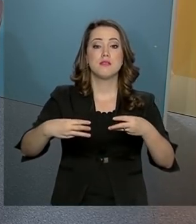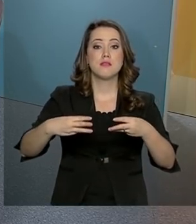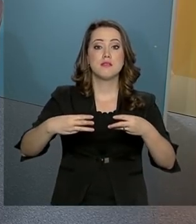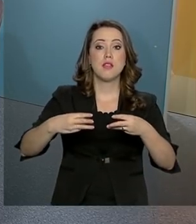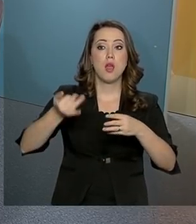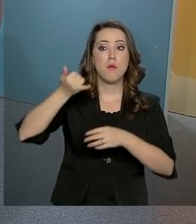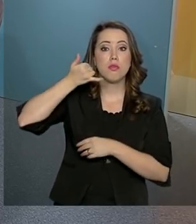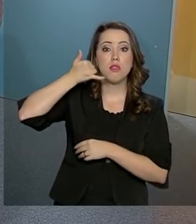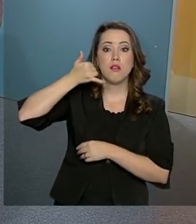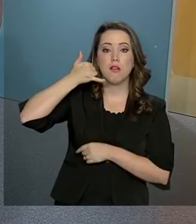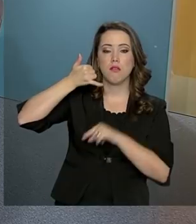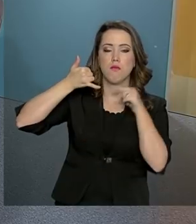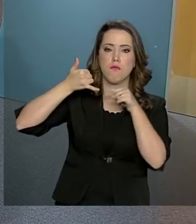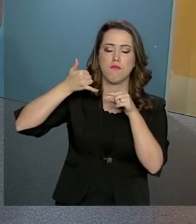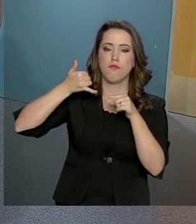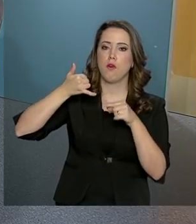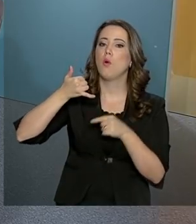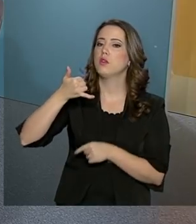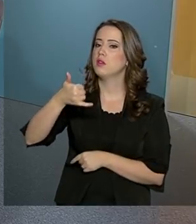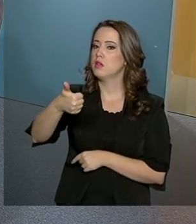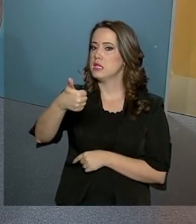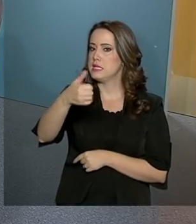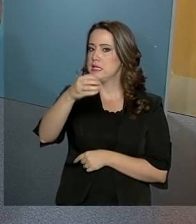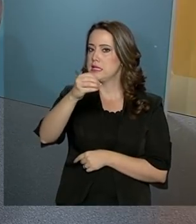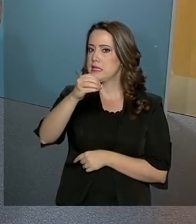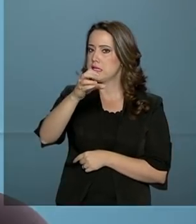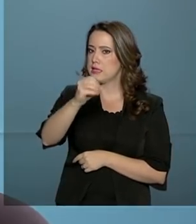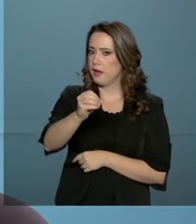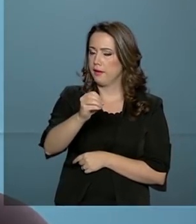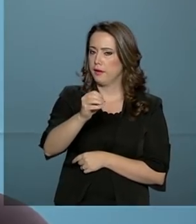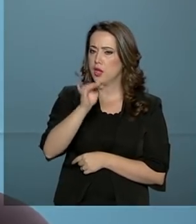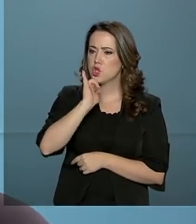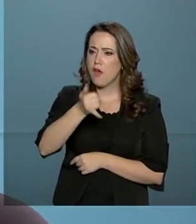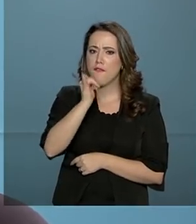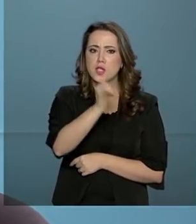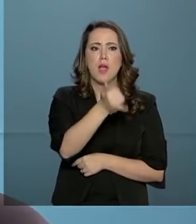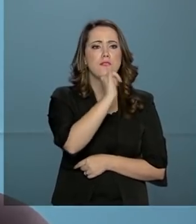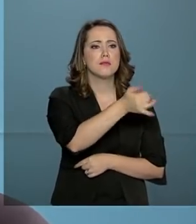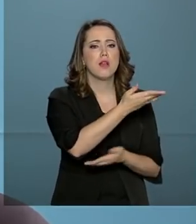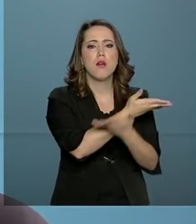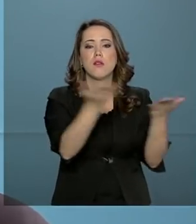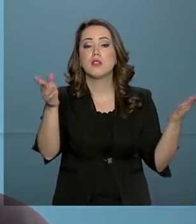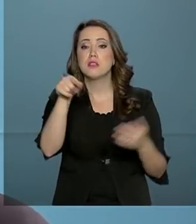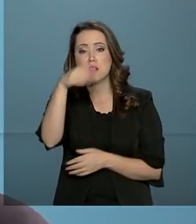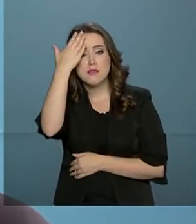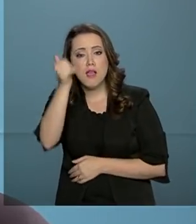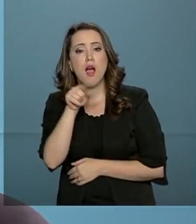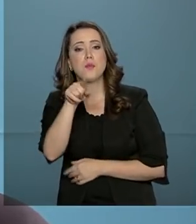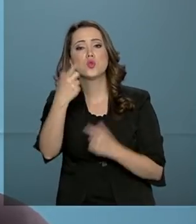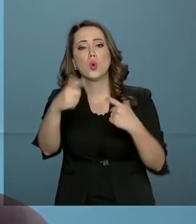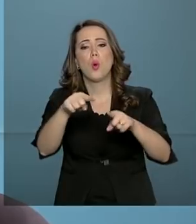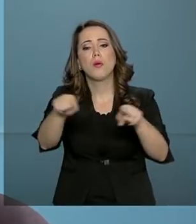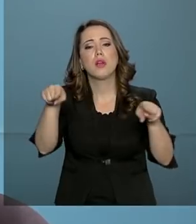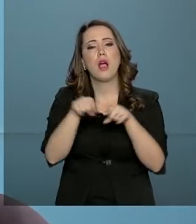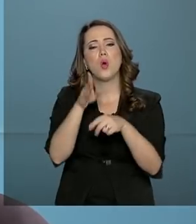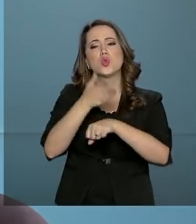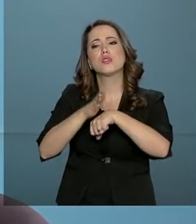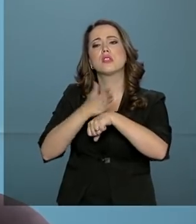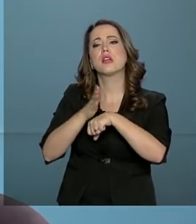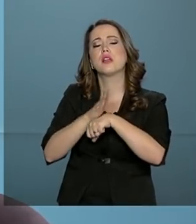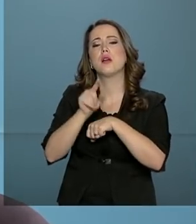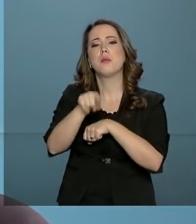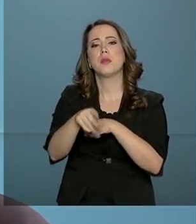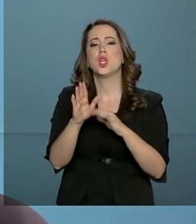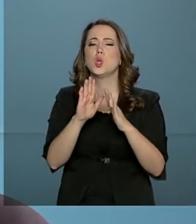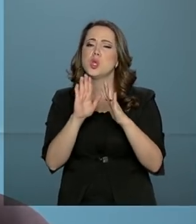aberto para o Brasil, que é o Disque 100. Então, nós começamos a anunciar, se você sabe de algum alojamento, não precisa ser alojamento,